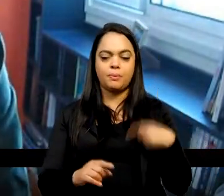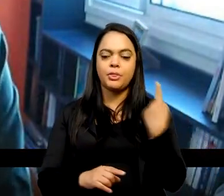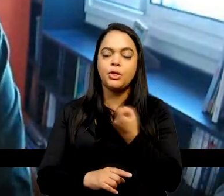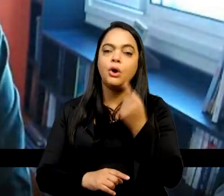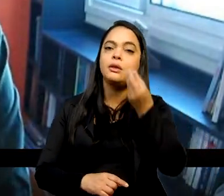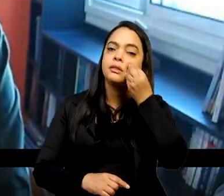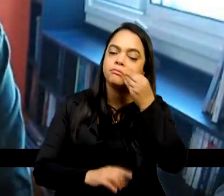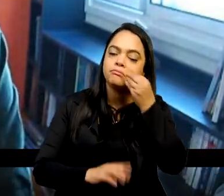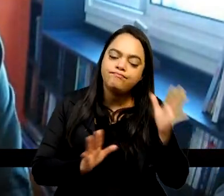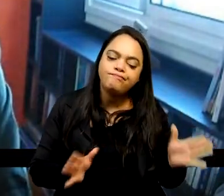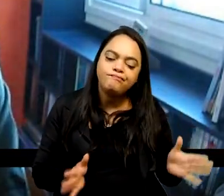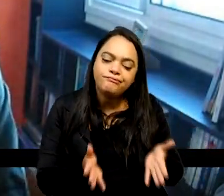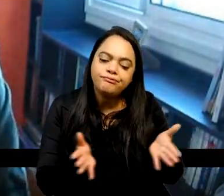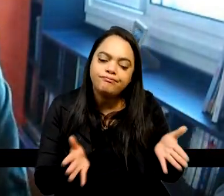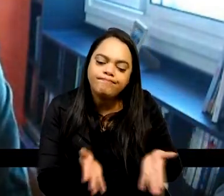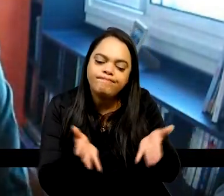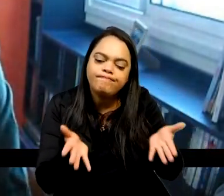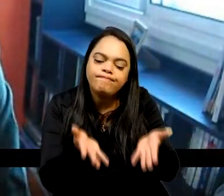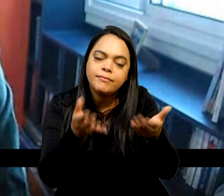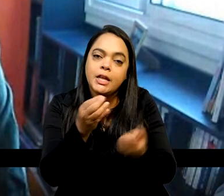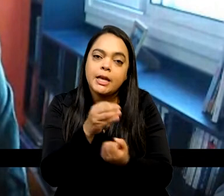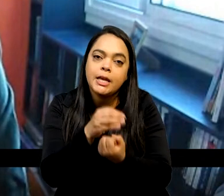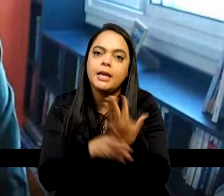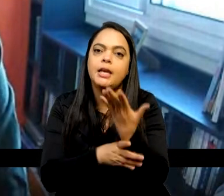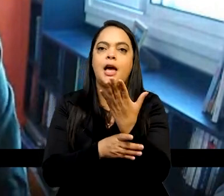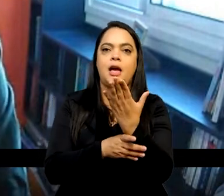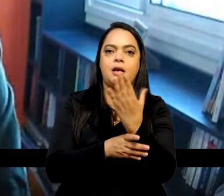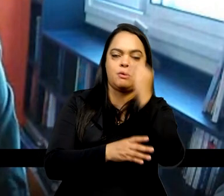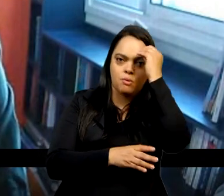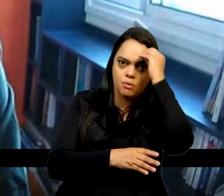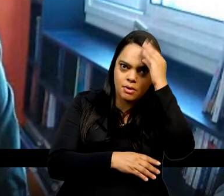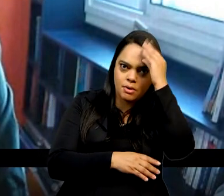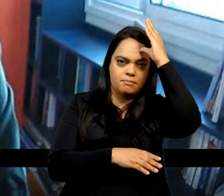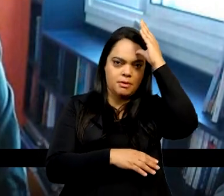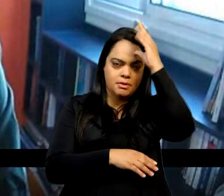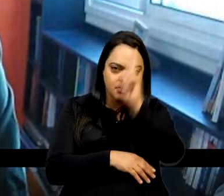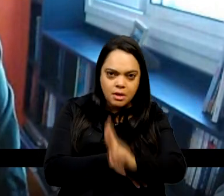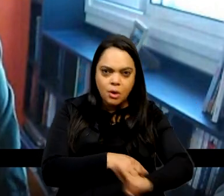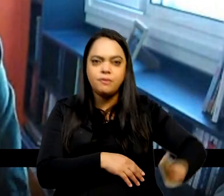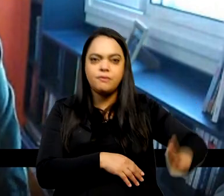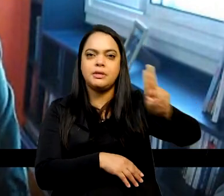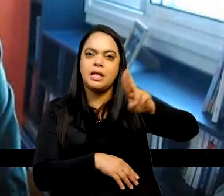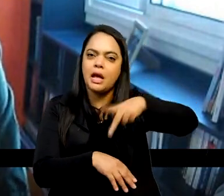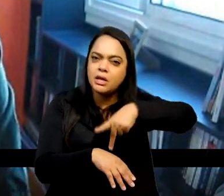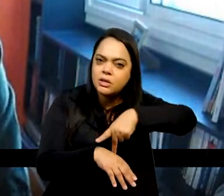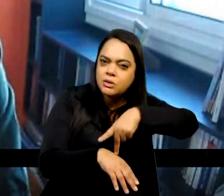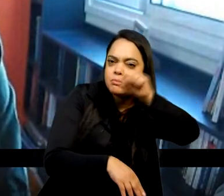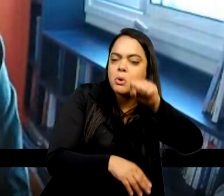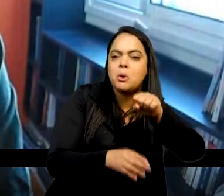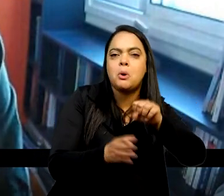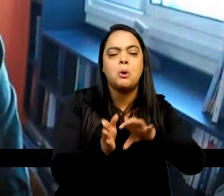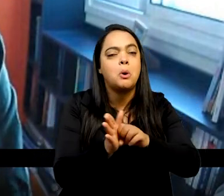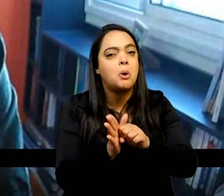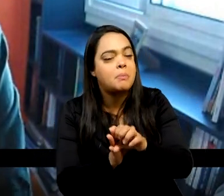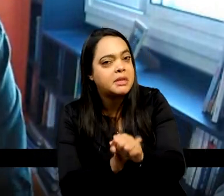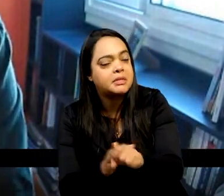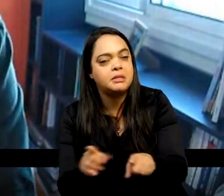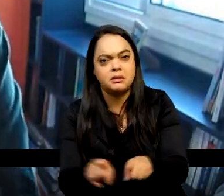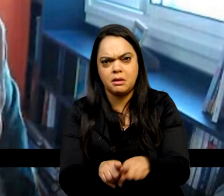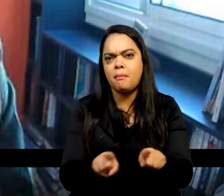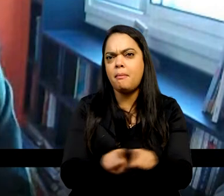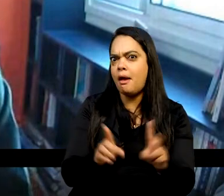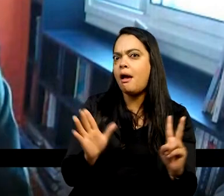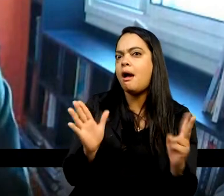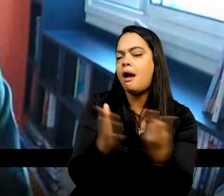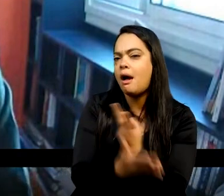universidade, num curso de pós-graduação, pode ser numa pesquisa diletante, às vezes isso acontece, então existem alguns